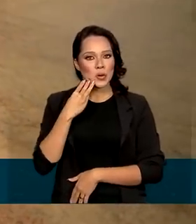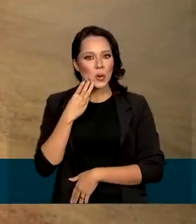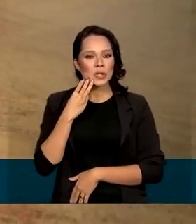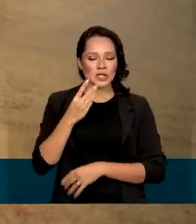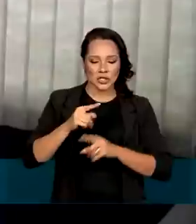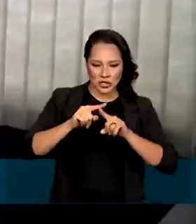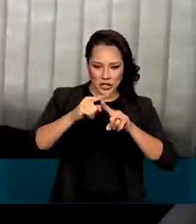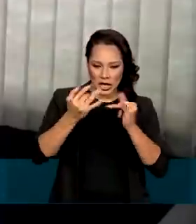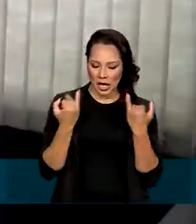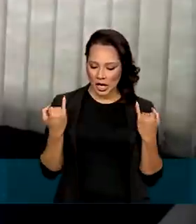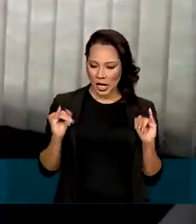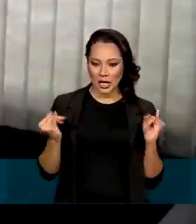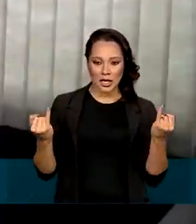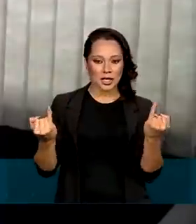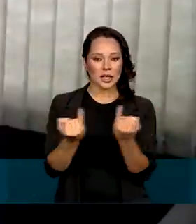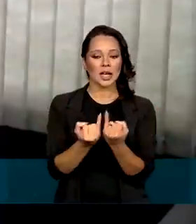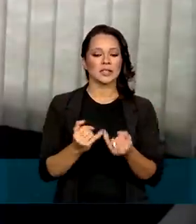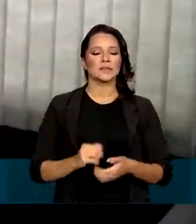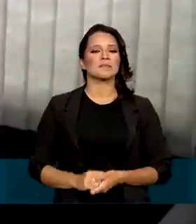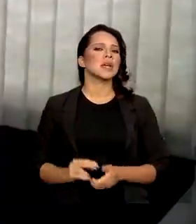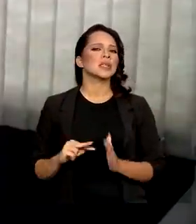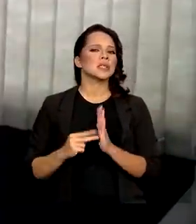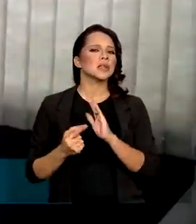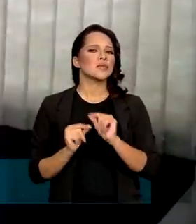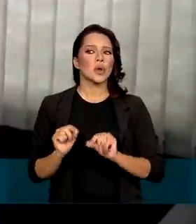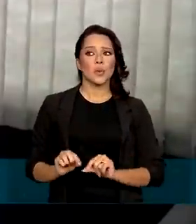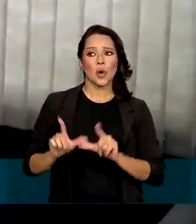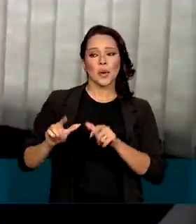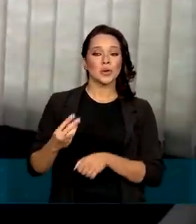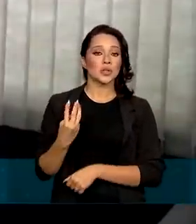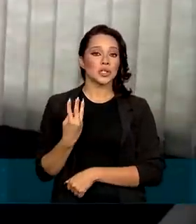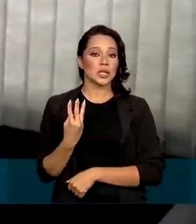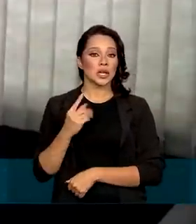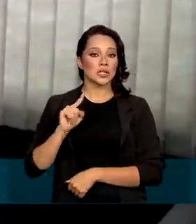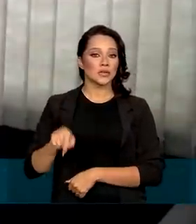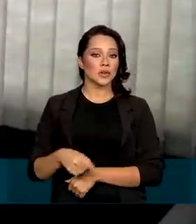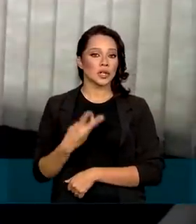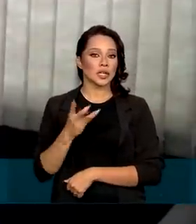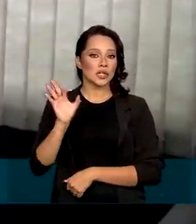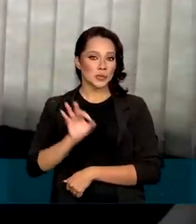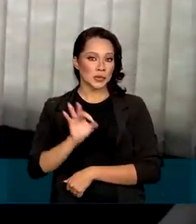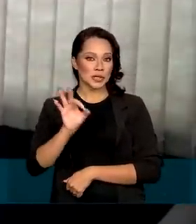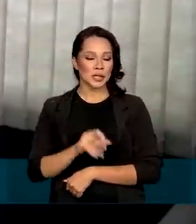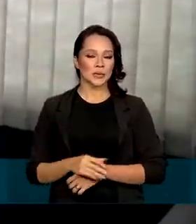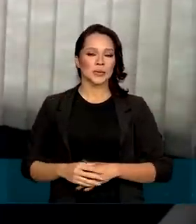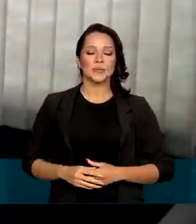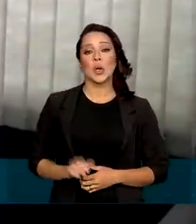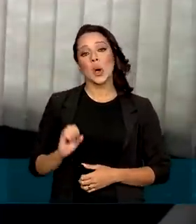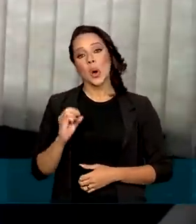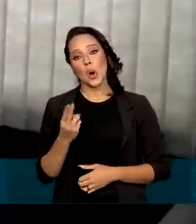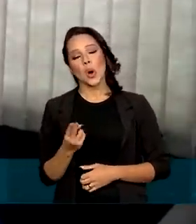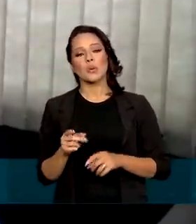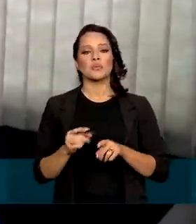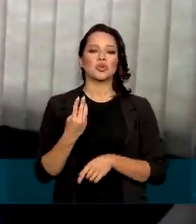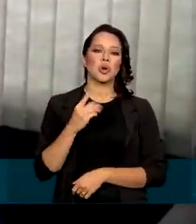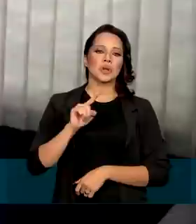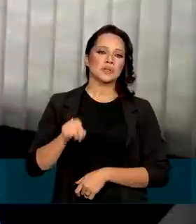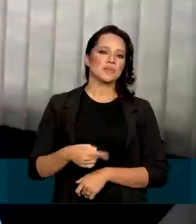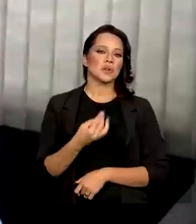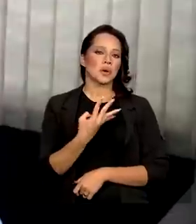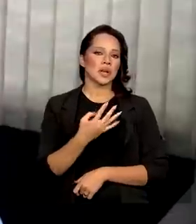de hectares. Isso representa um aumento de 3,3% ou 2